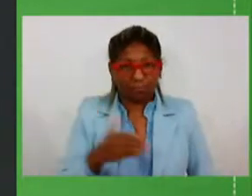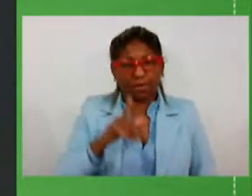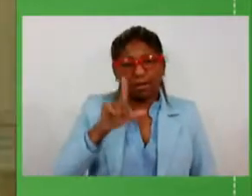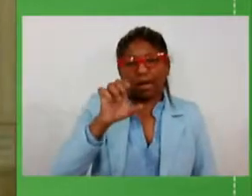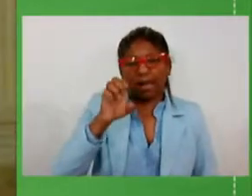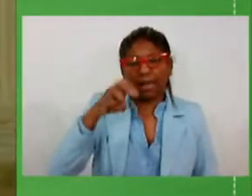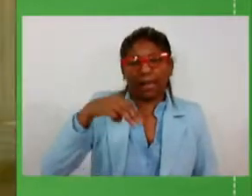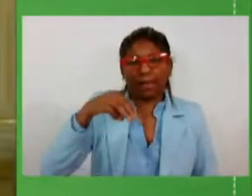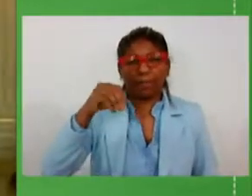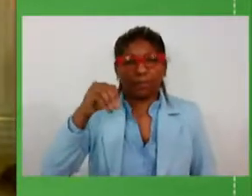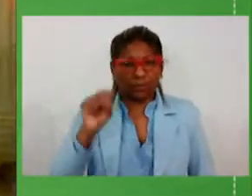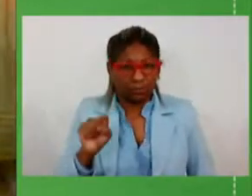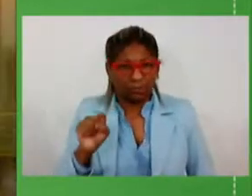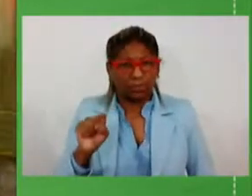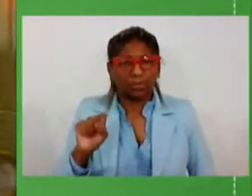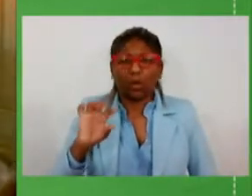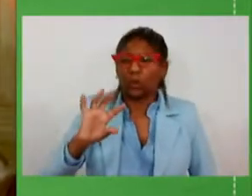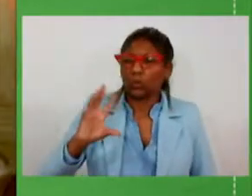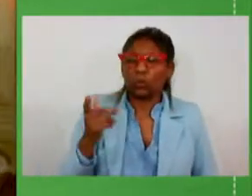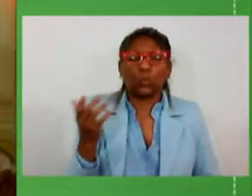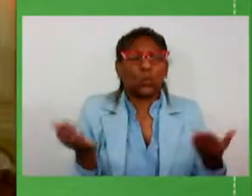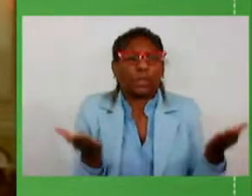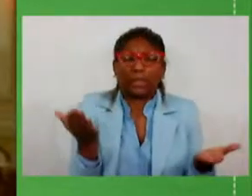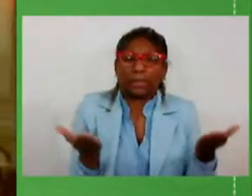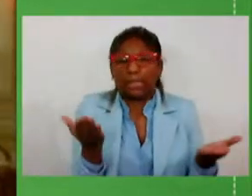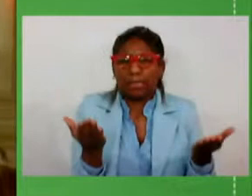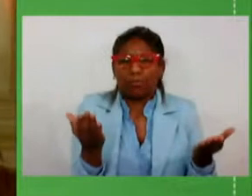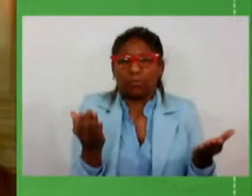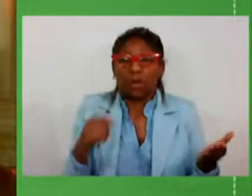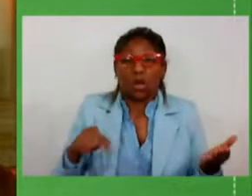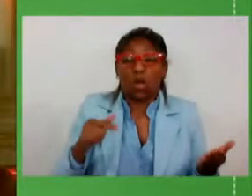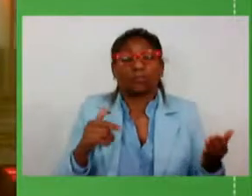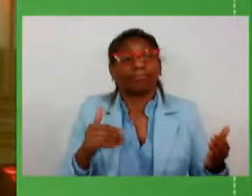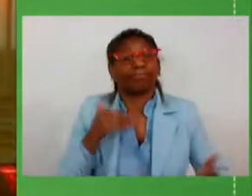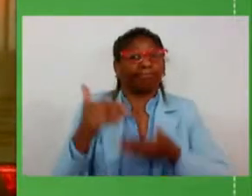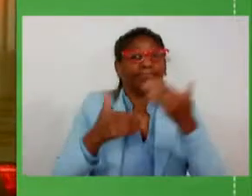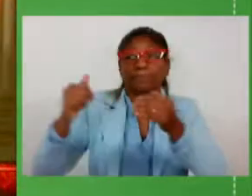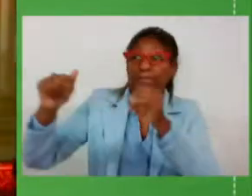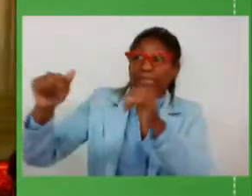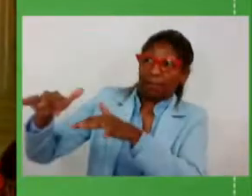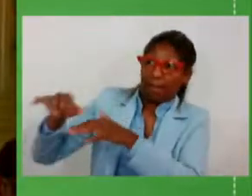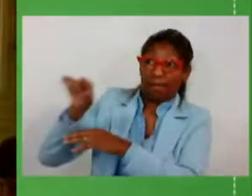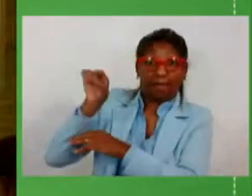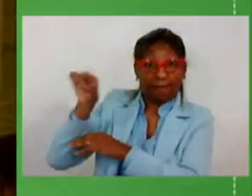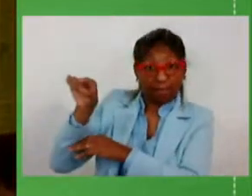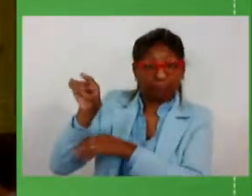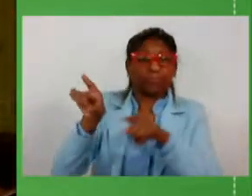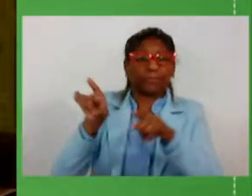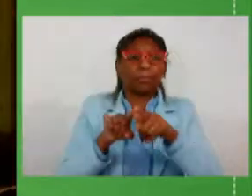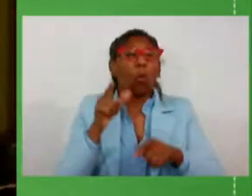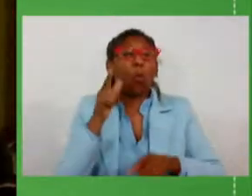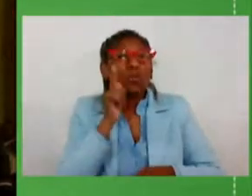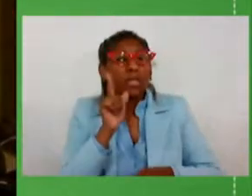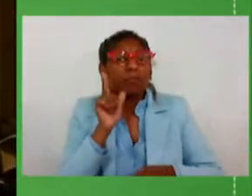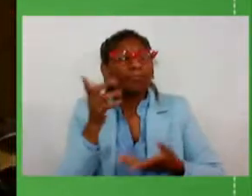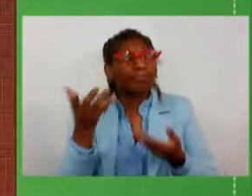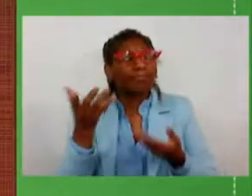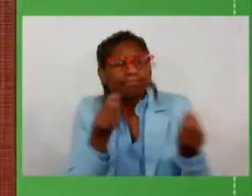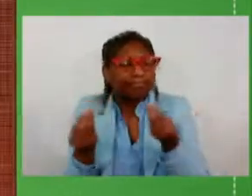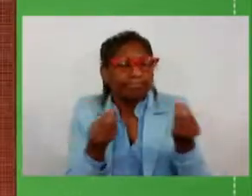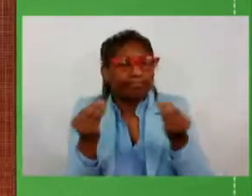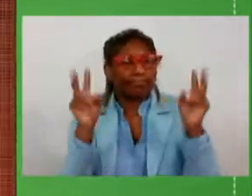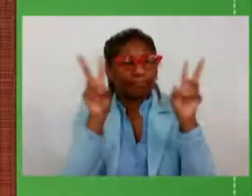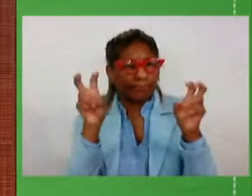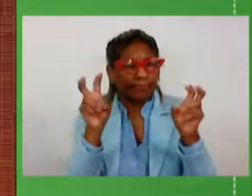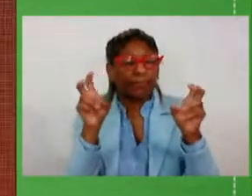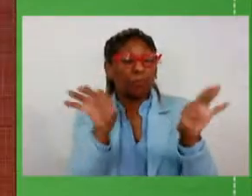o equilíbrio necessário para que a gente possa avançar nas pautas da Assembleia ao mesmo tempo conseguir melhor entender os